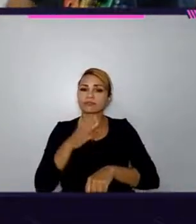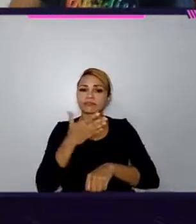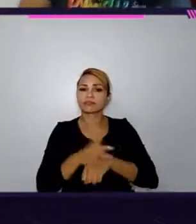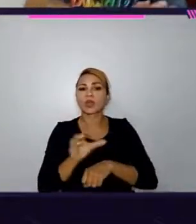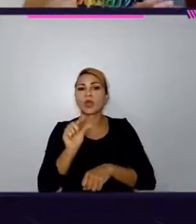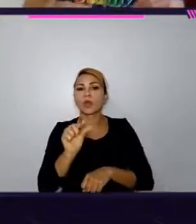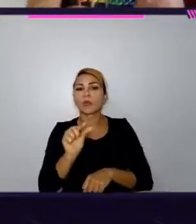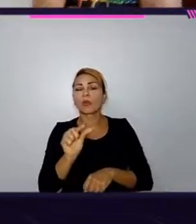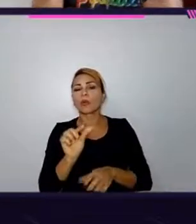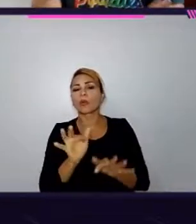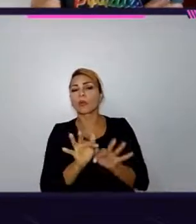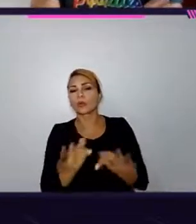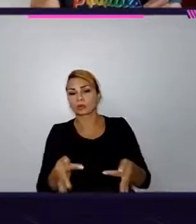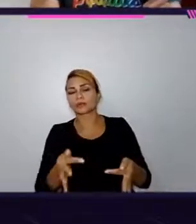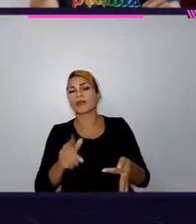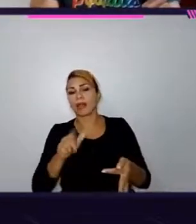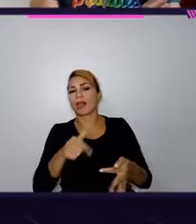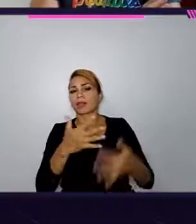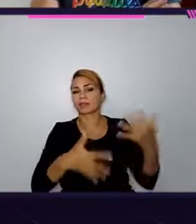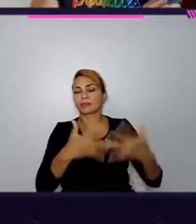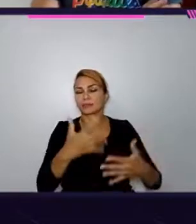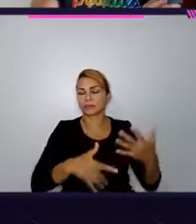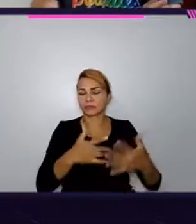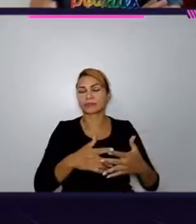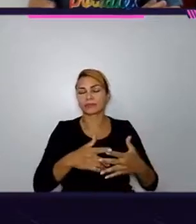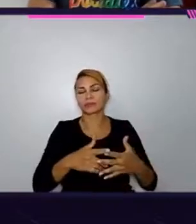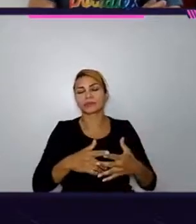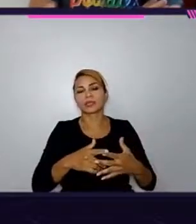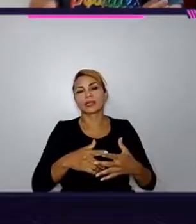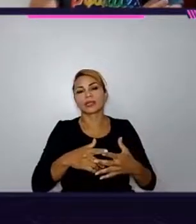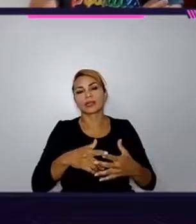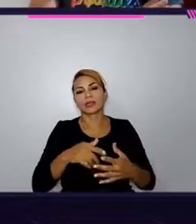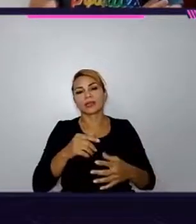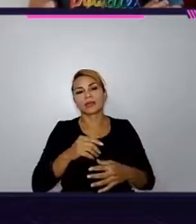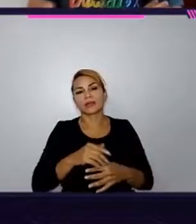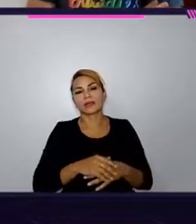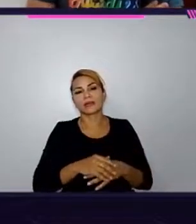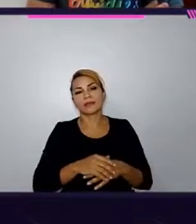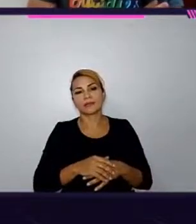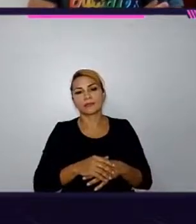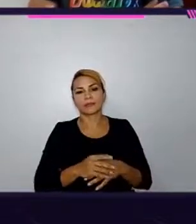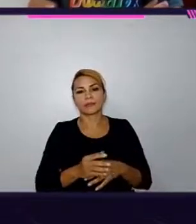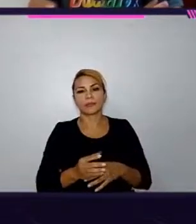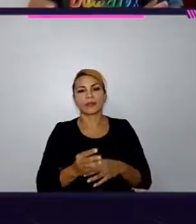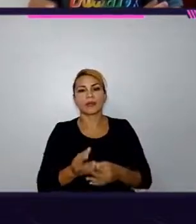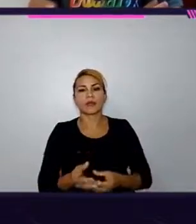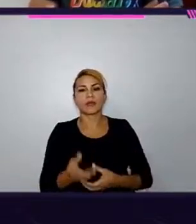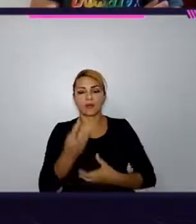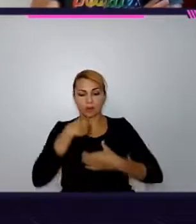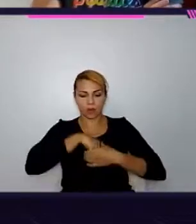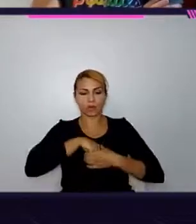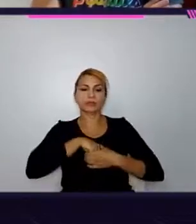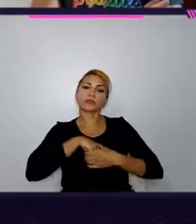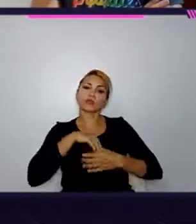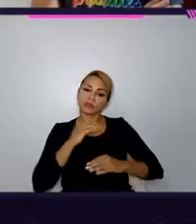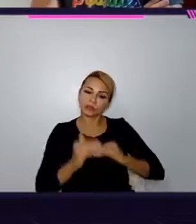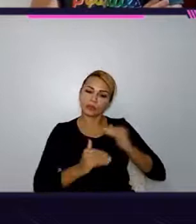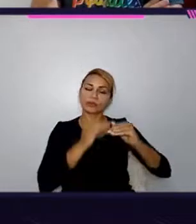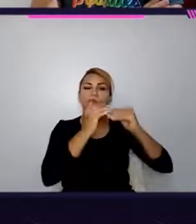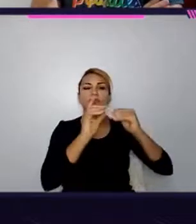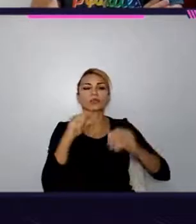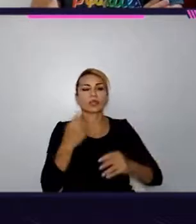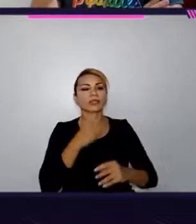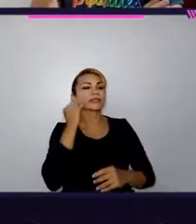é mais complicado, né, para o ego do desenvolvedor, é, quando a gente tenta exercitar isso,